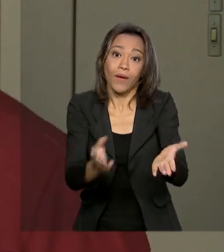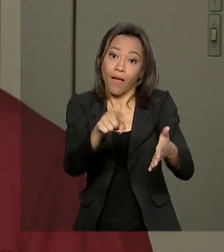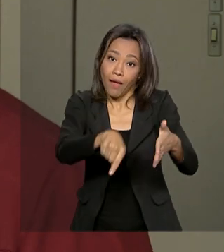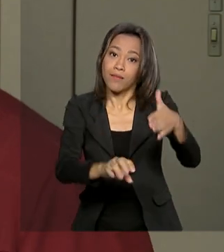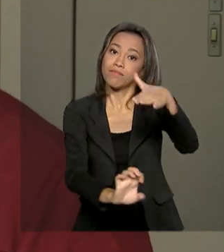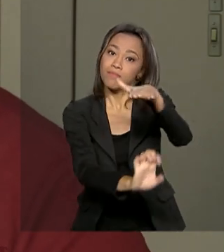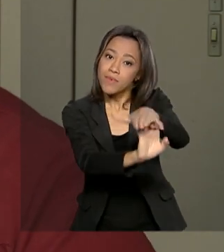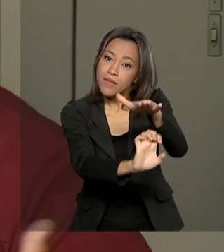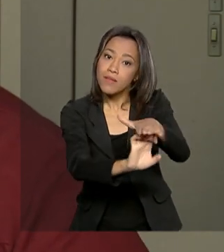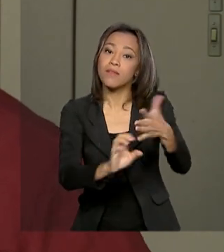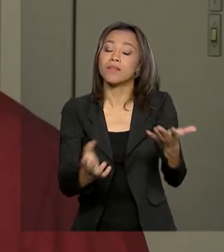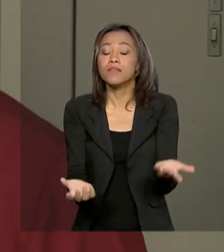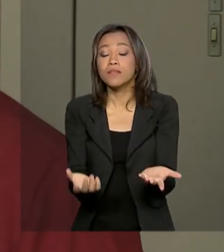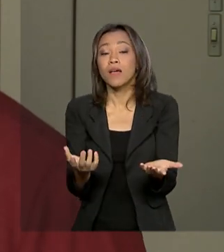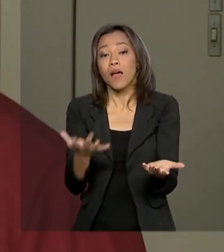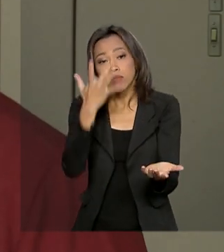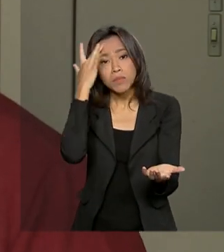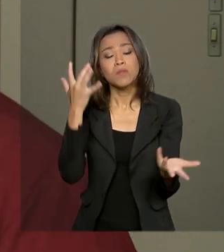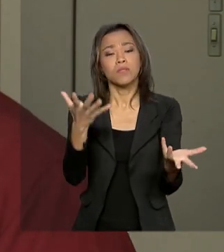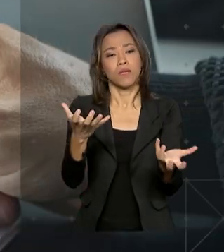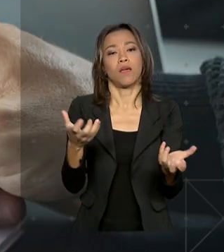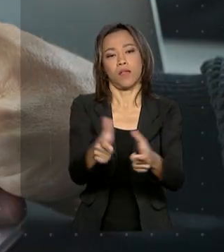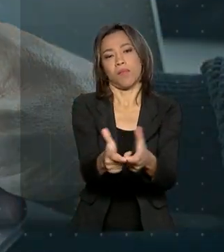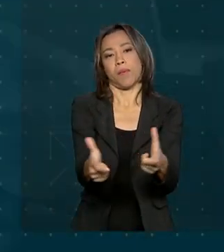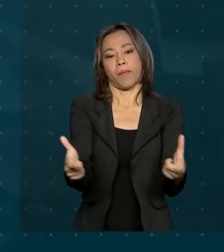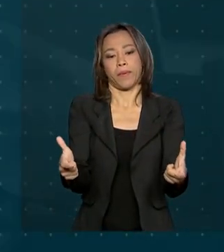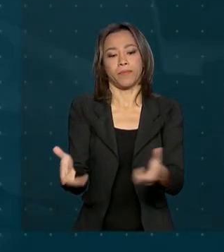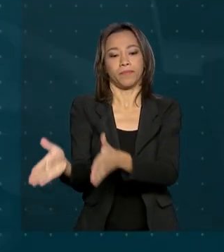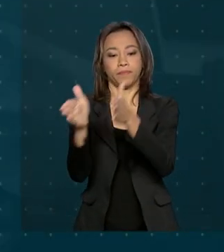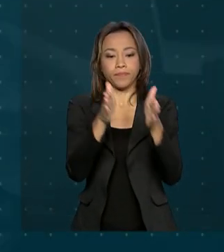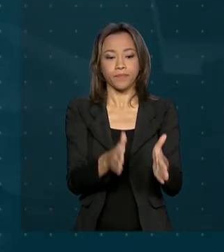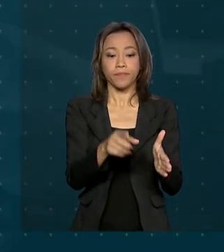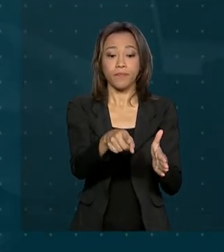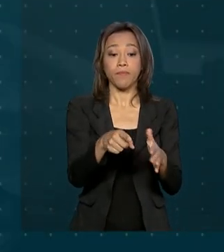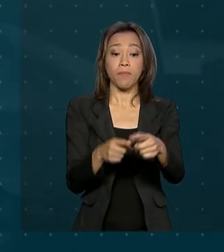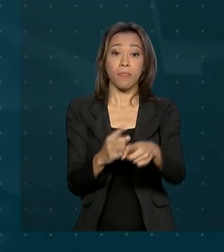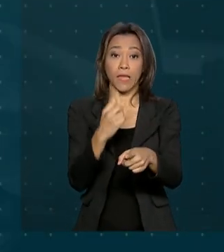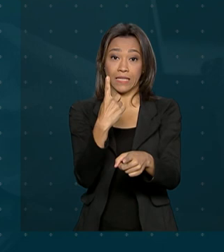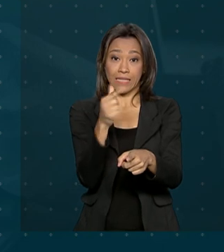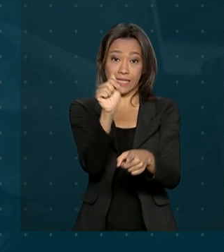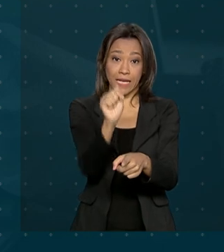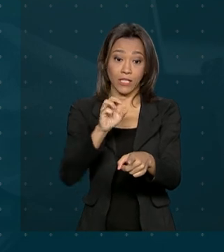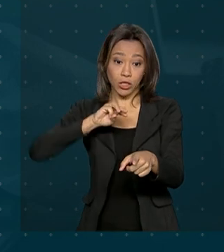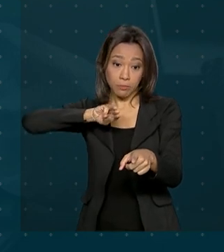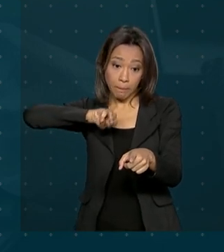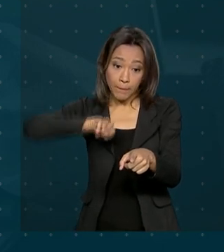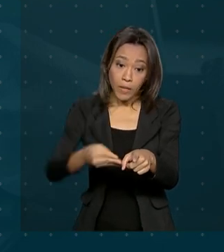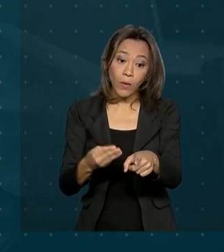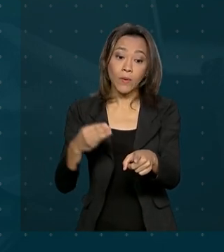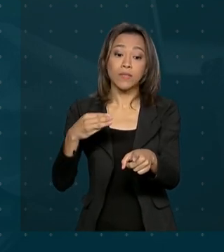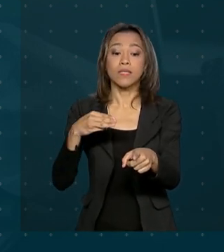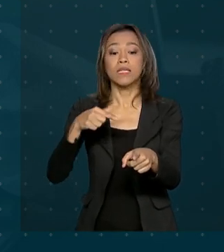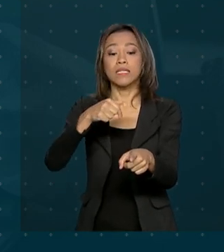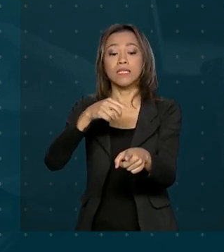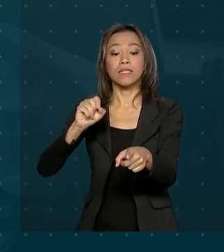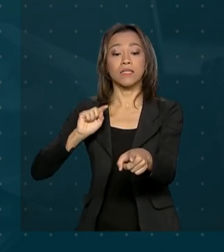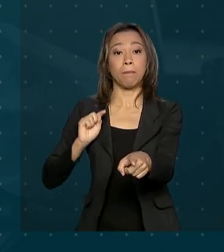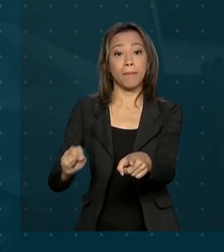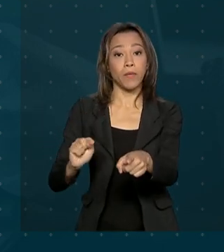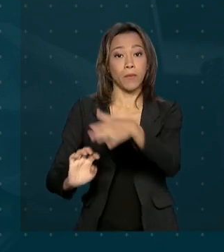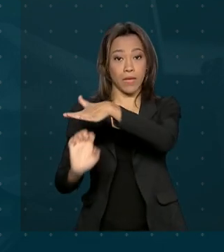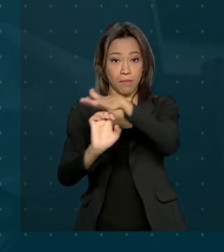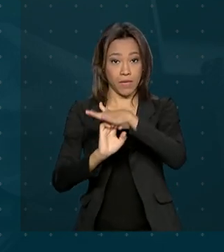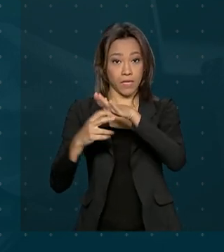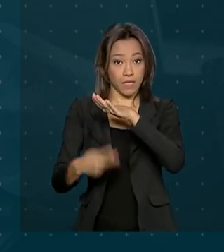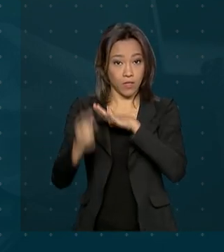crescimento, as pessoas querem realmente crescer e empreender. Dos cerca de 17 milhões e 700 mil empresas em funcionamento hoje no